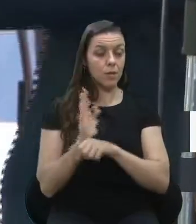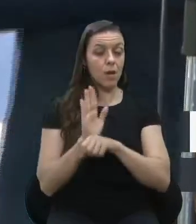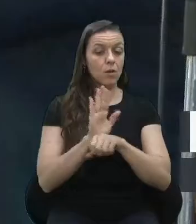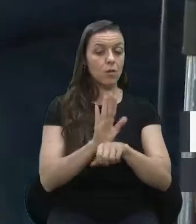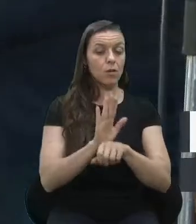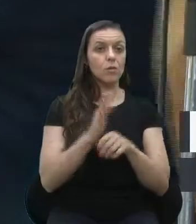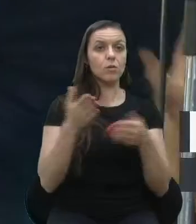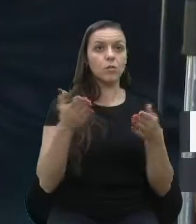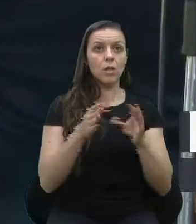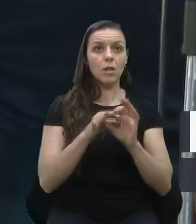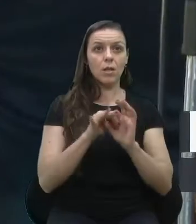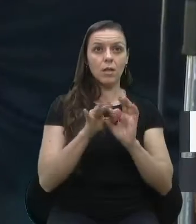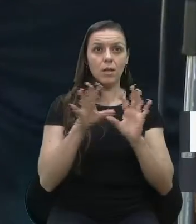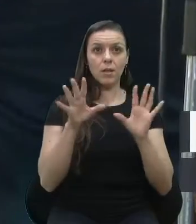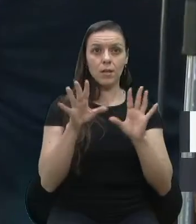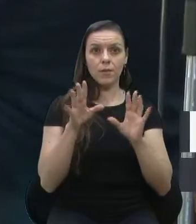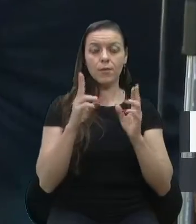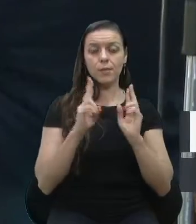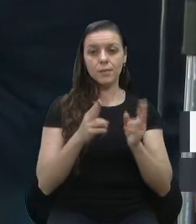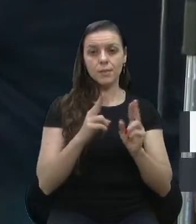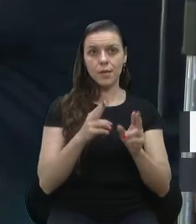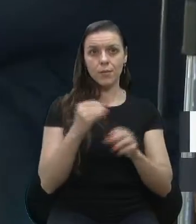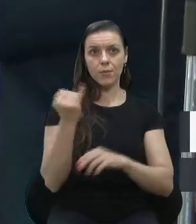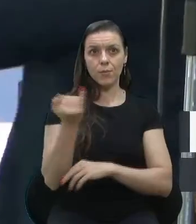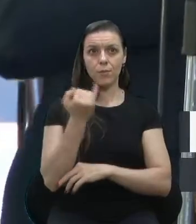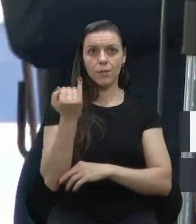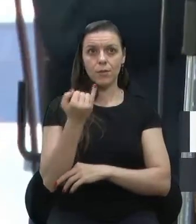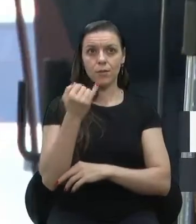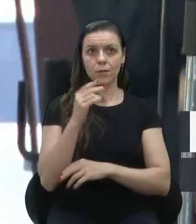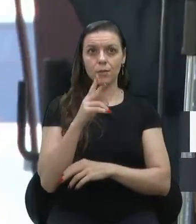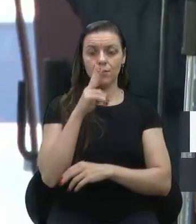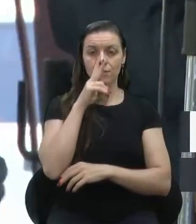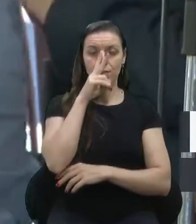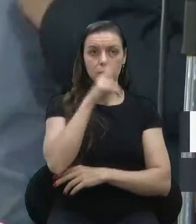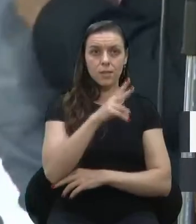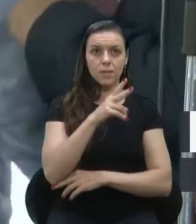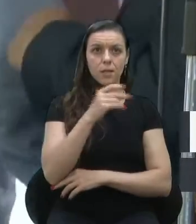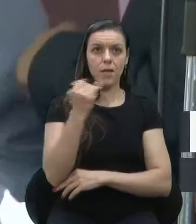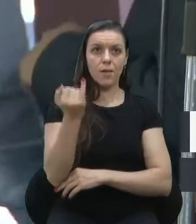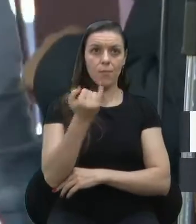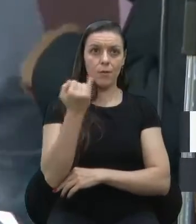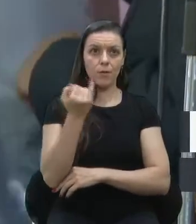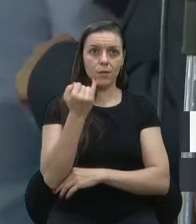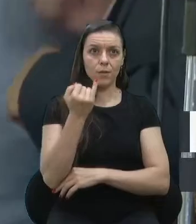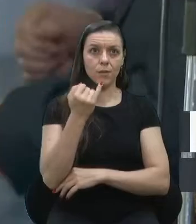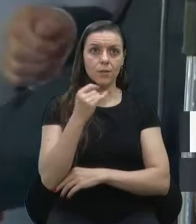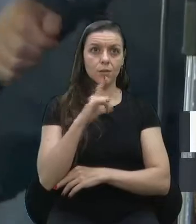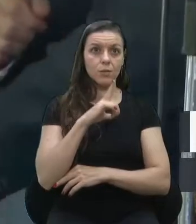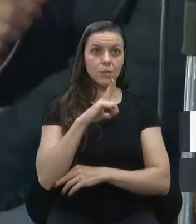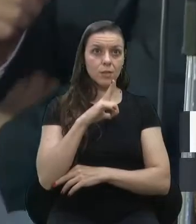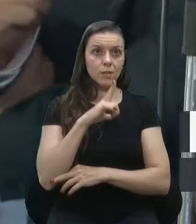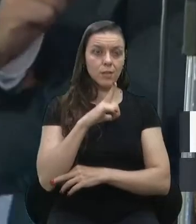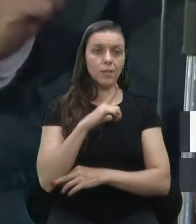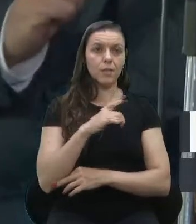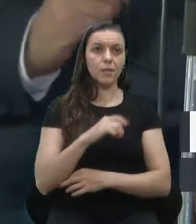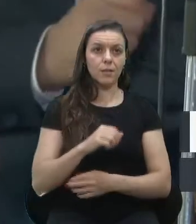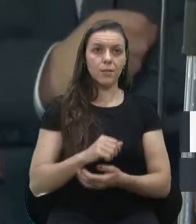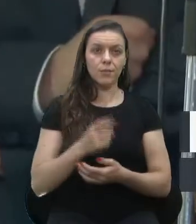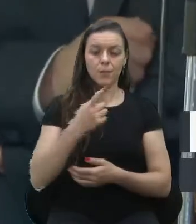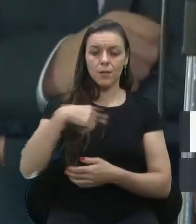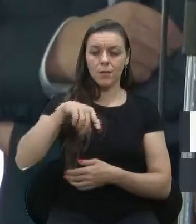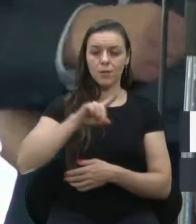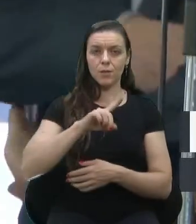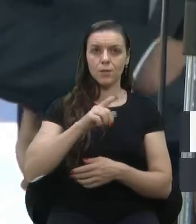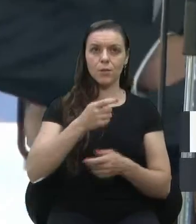disponível para as pessoas, é sempre importante a gente reforçar. A importância que essa classe tem para a nossa